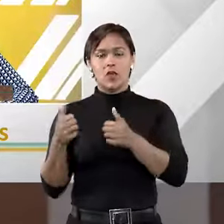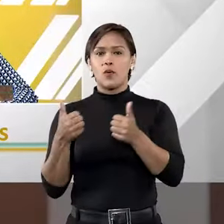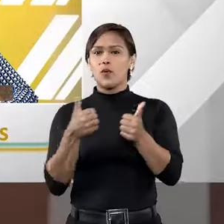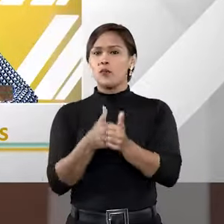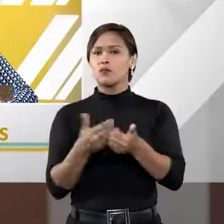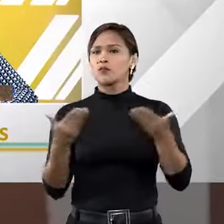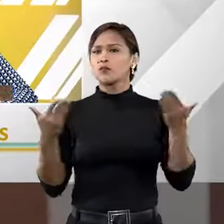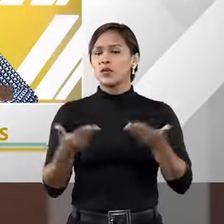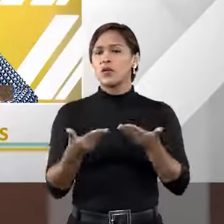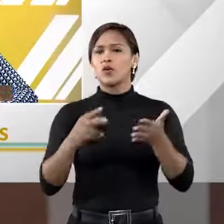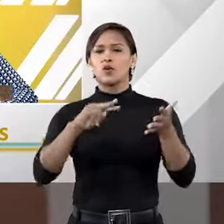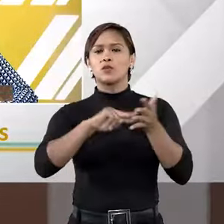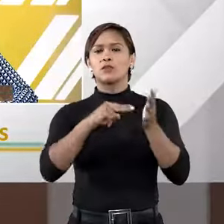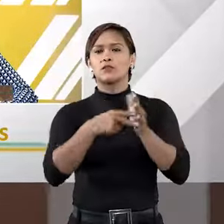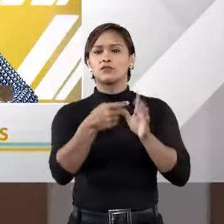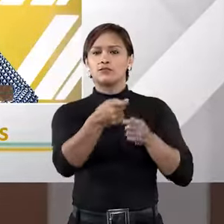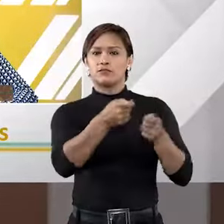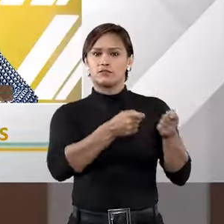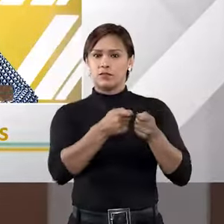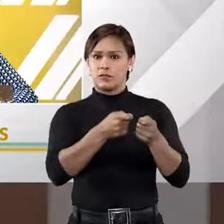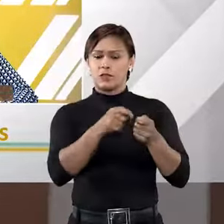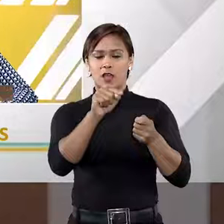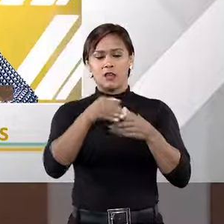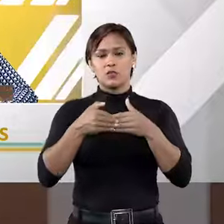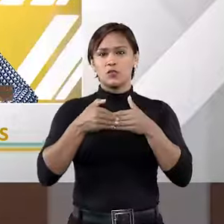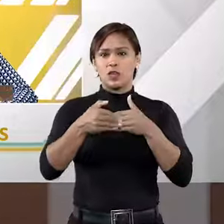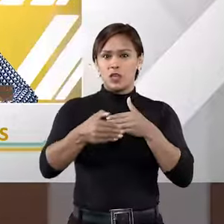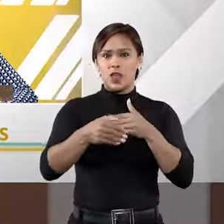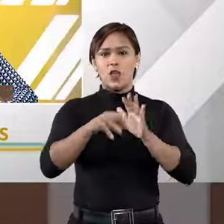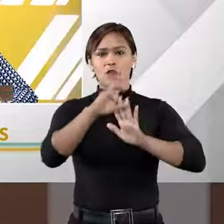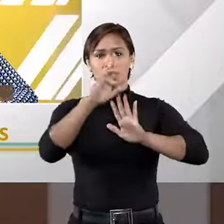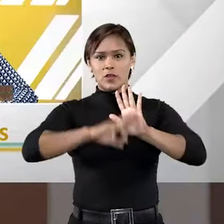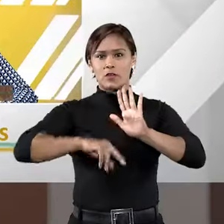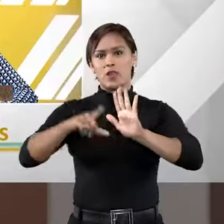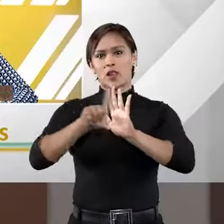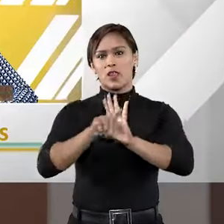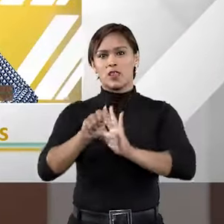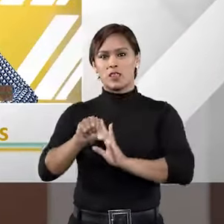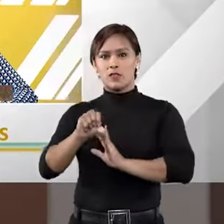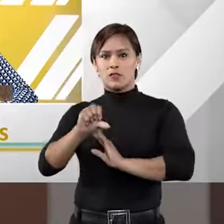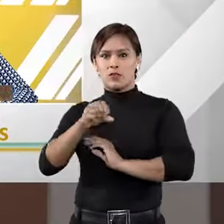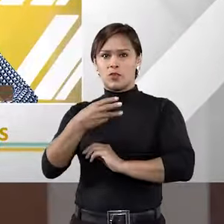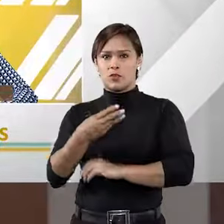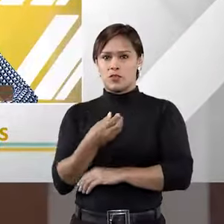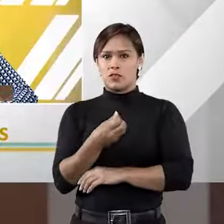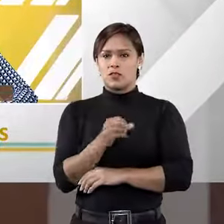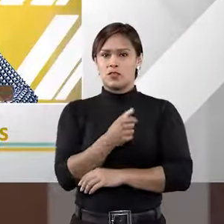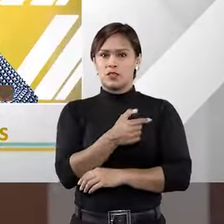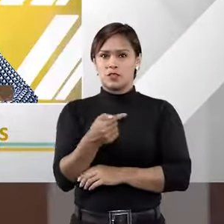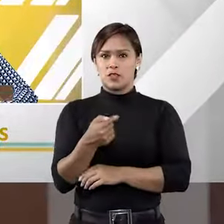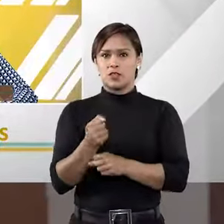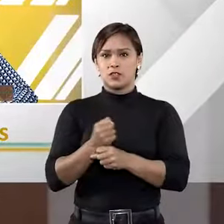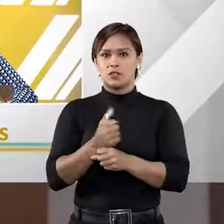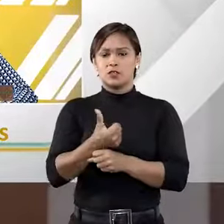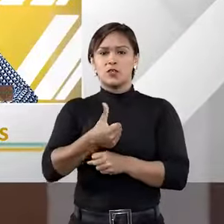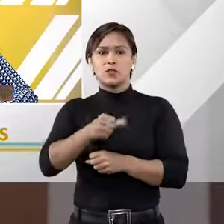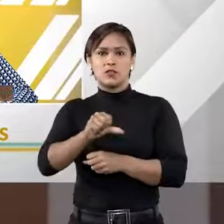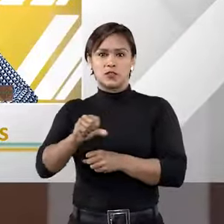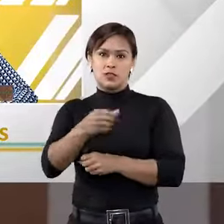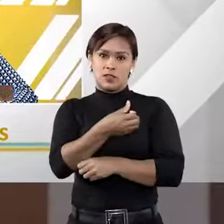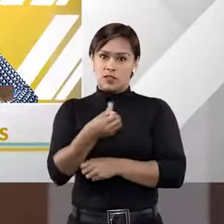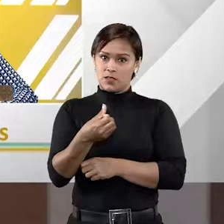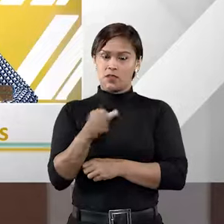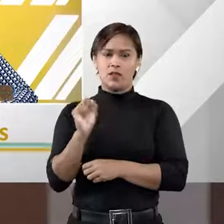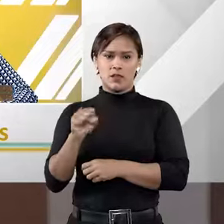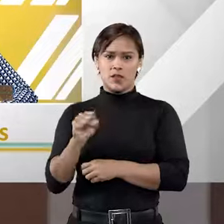acompanha agora, o que é arbitragem. Esse procedimento foi regulamentado pela Lei nº 9.307, de 1996,